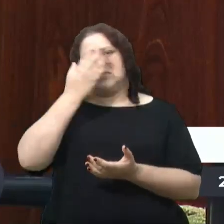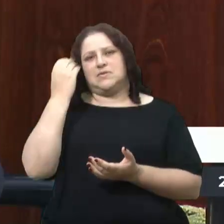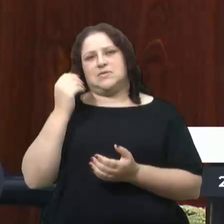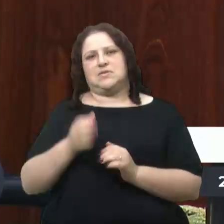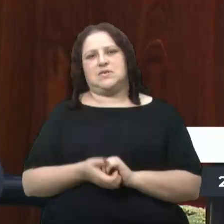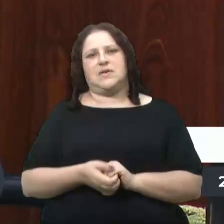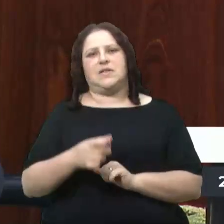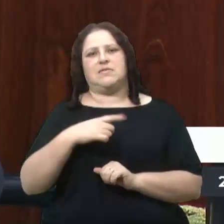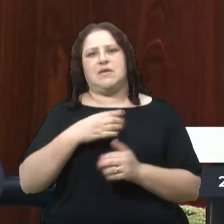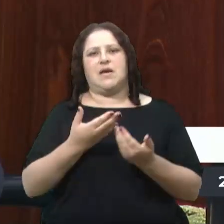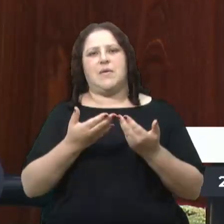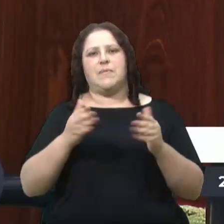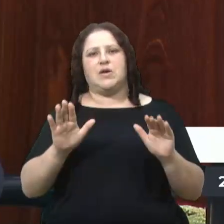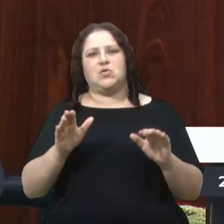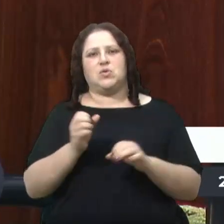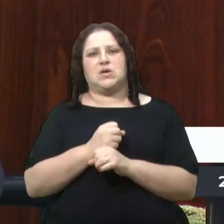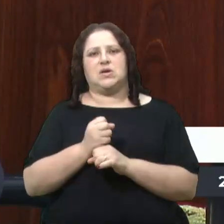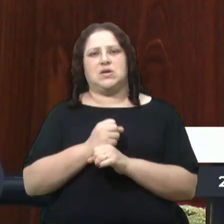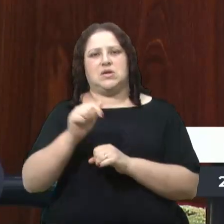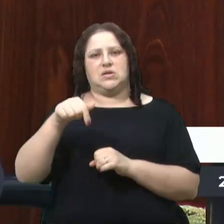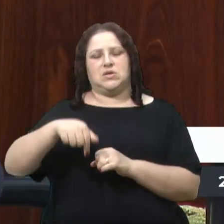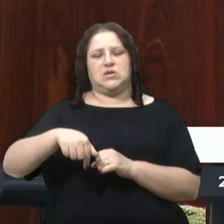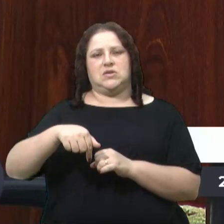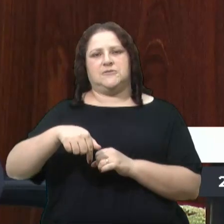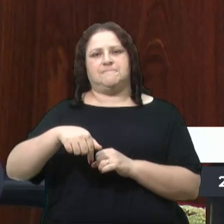Nós temos a abertura desse ano legislativo,